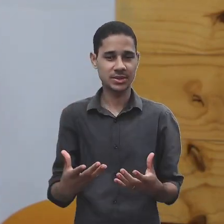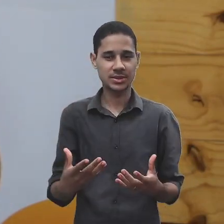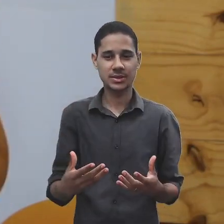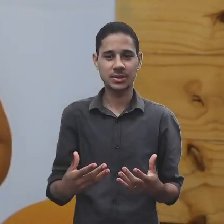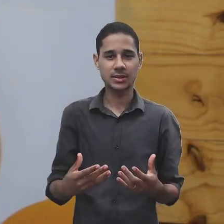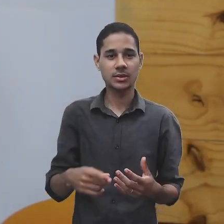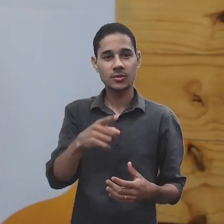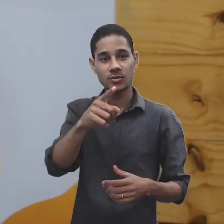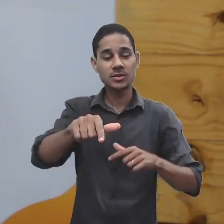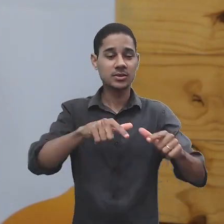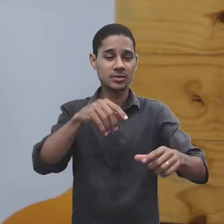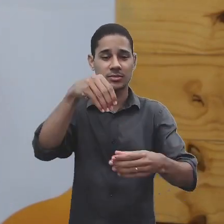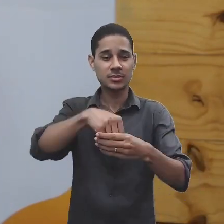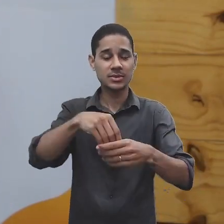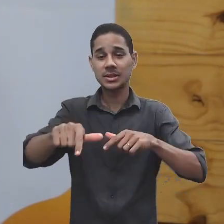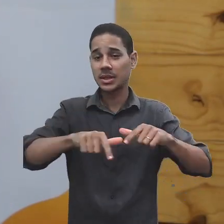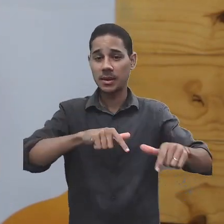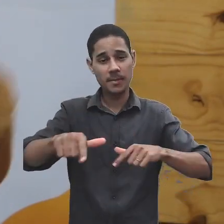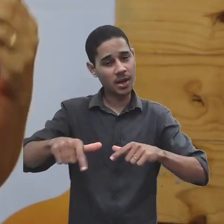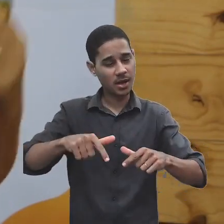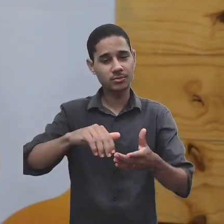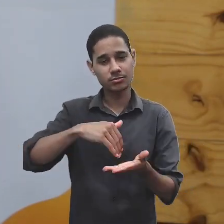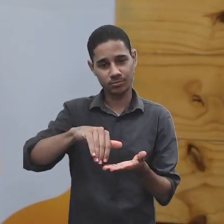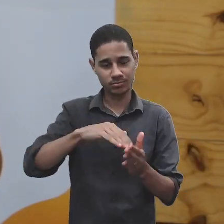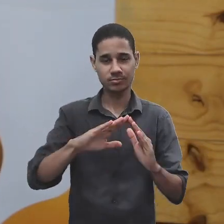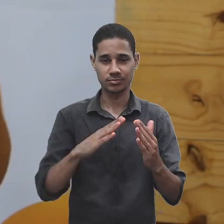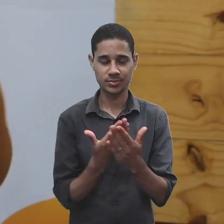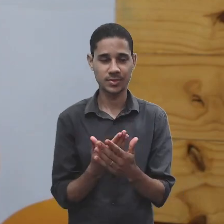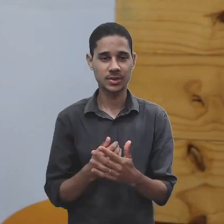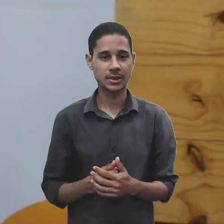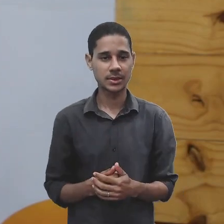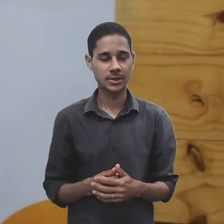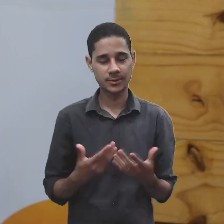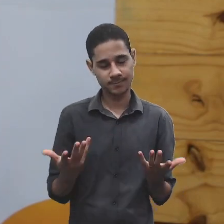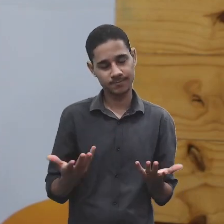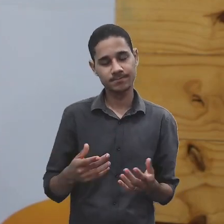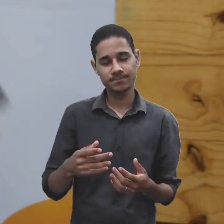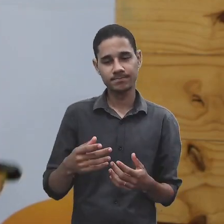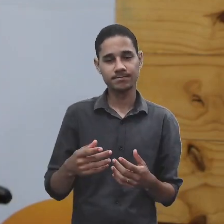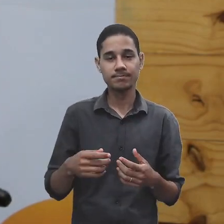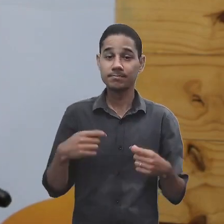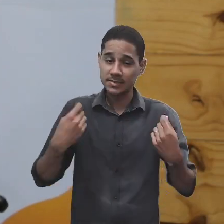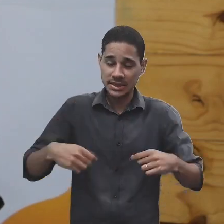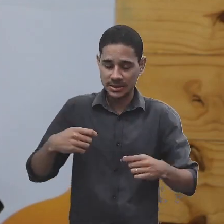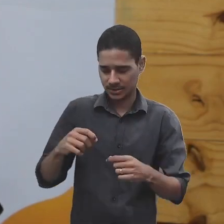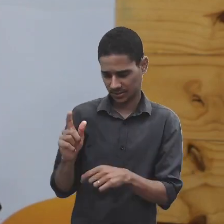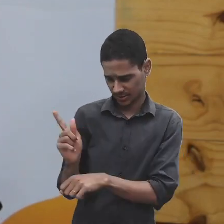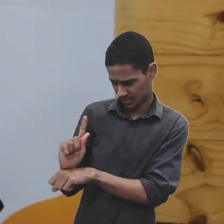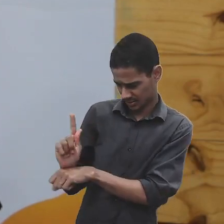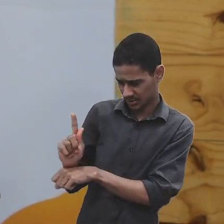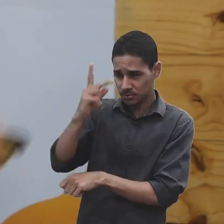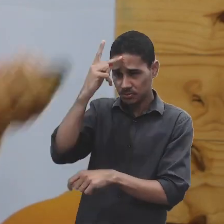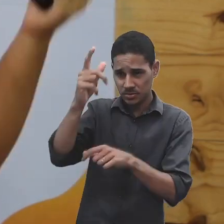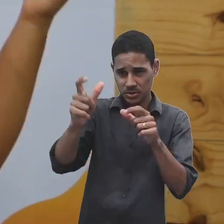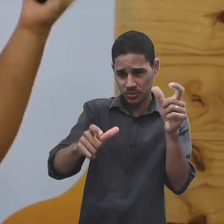na sua atuação de secretaria escolar. Então precisamos ter entendimento do que é gerir pessoas,